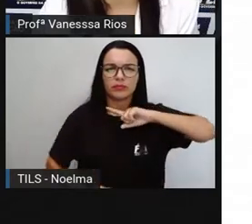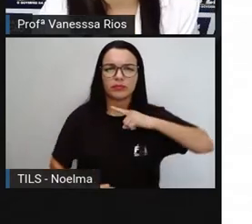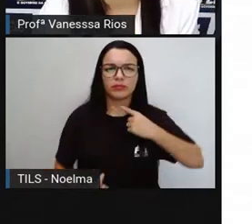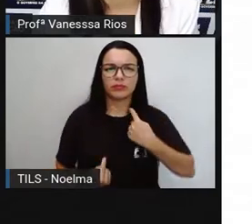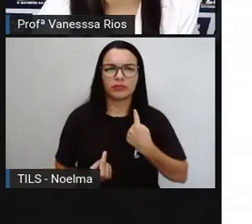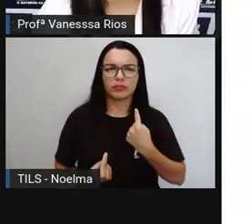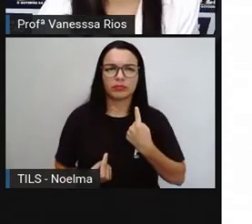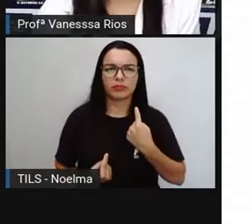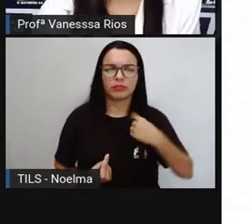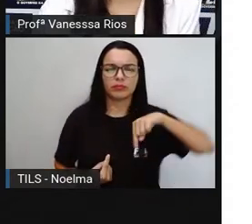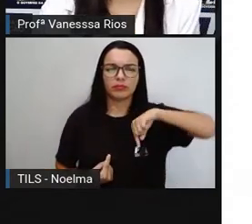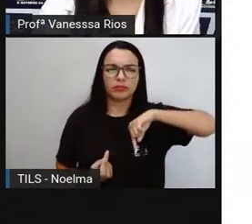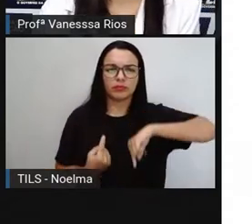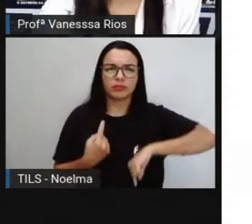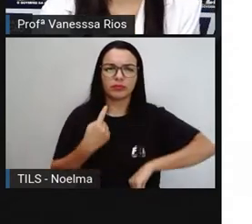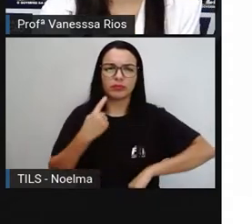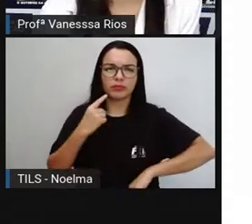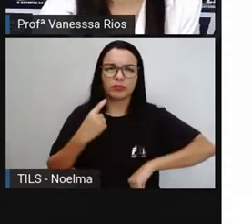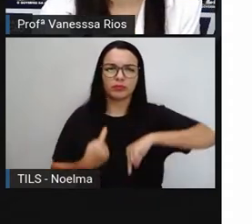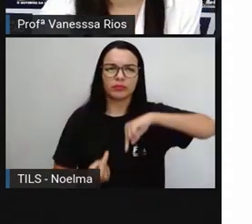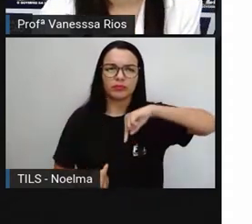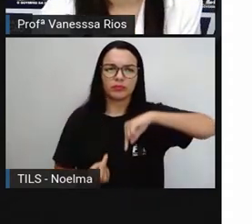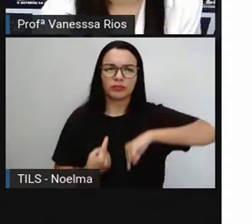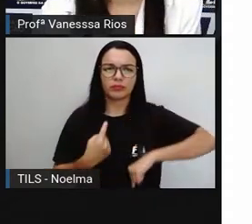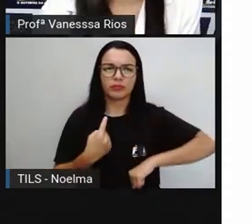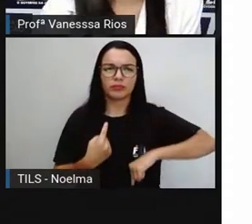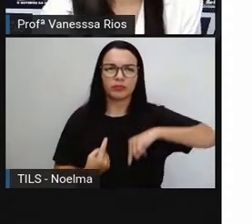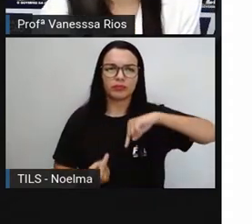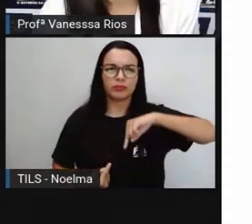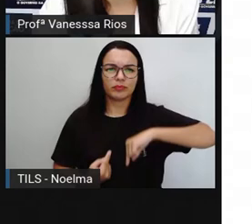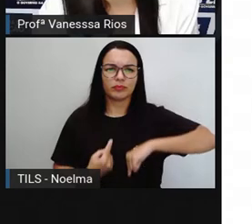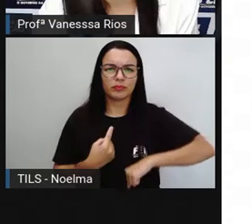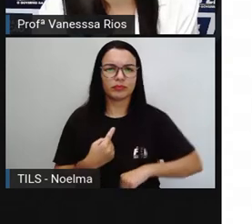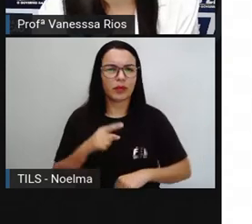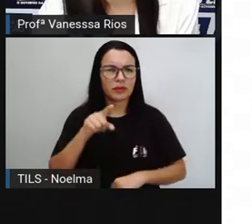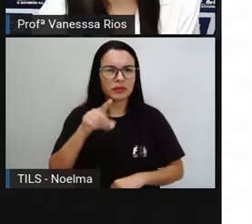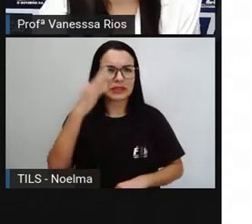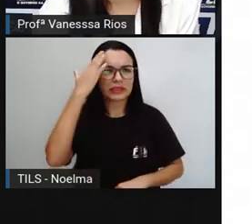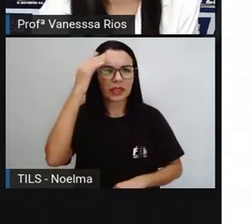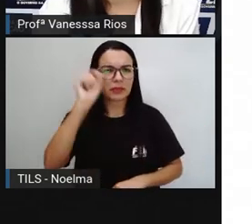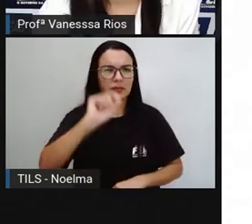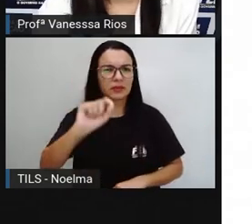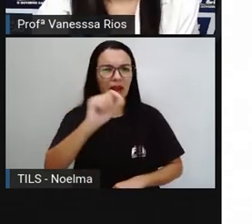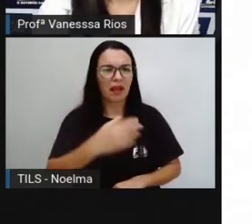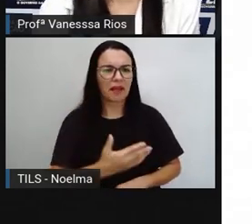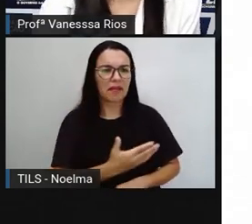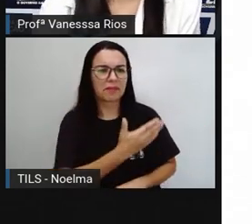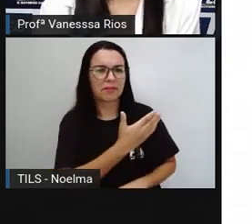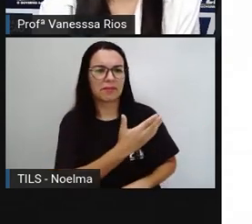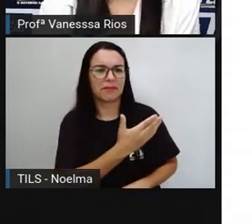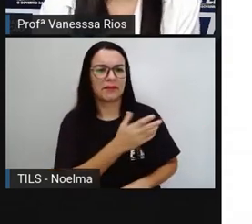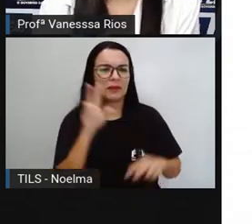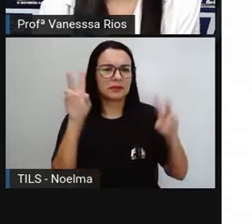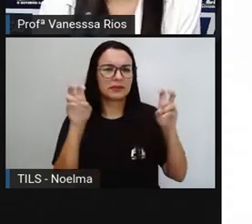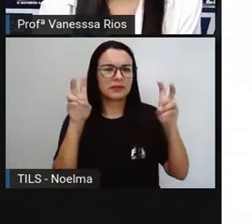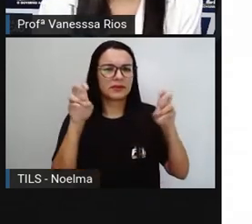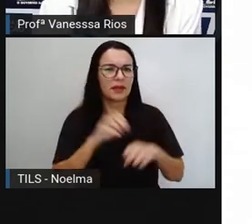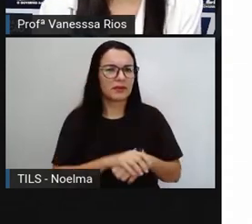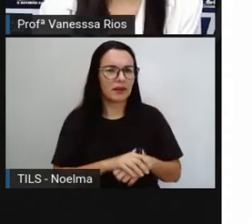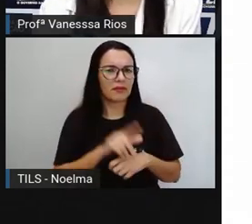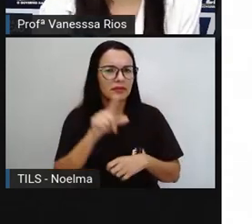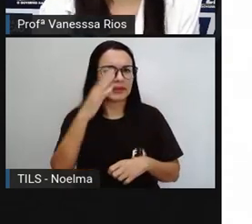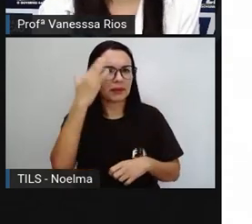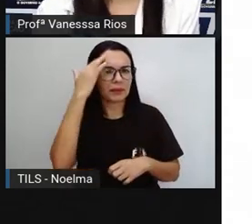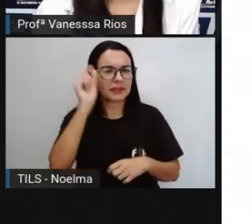cabeça de vocês quando a Pró coloca esse tema, quando a Pró coloca esse título para a aula de hoje? Vocês pensam que nós vamos